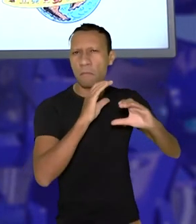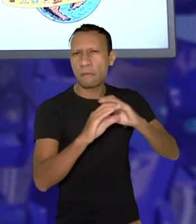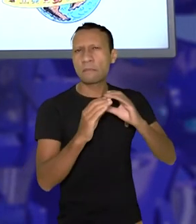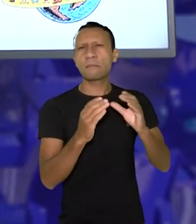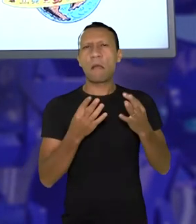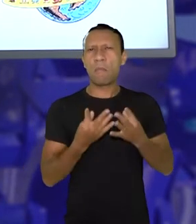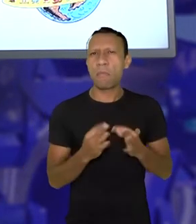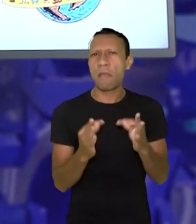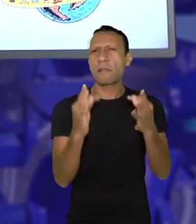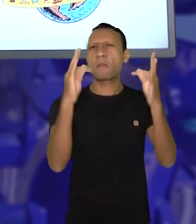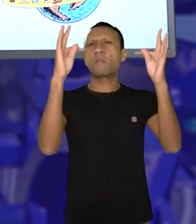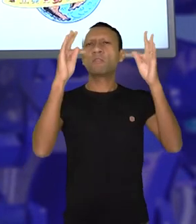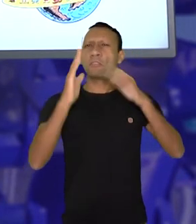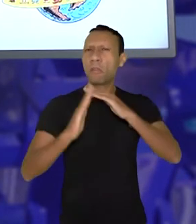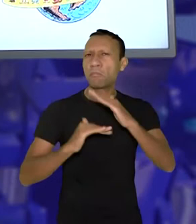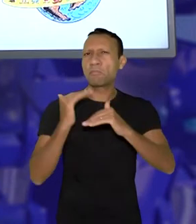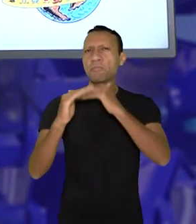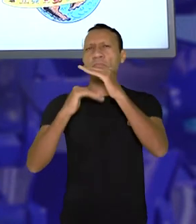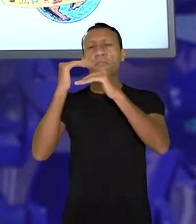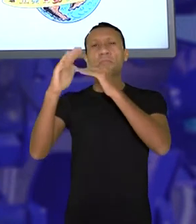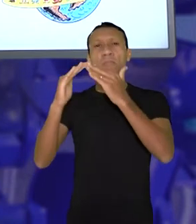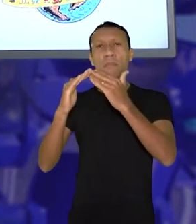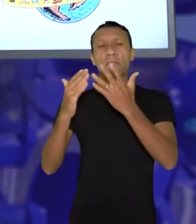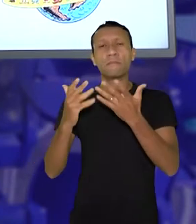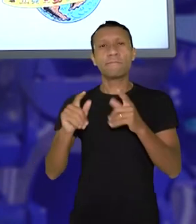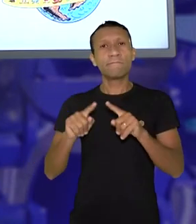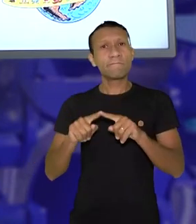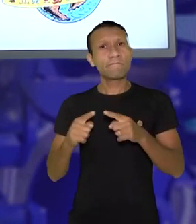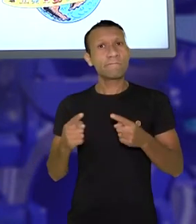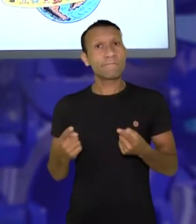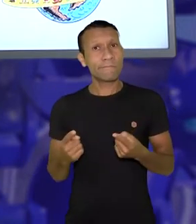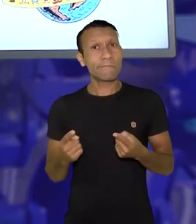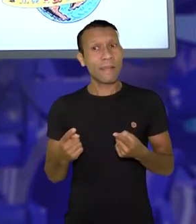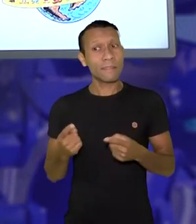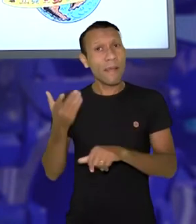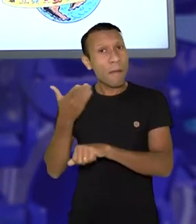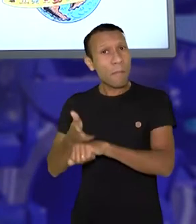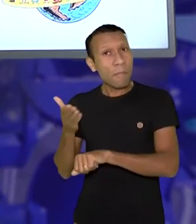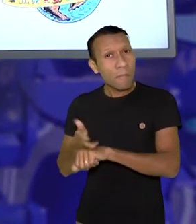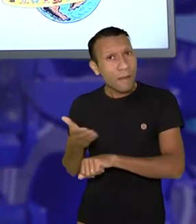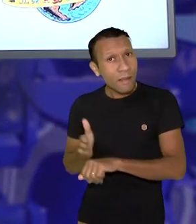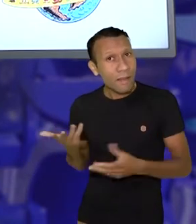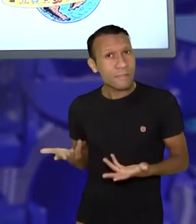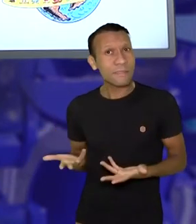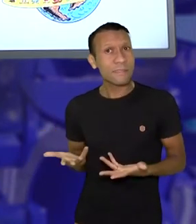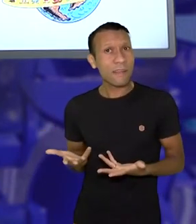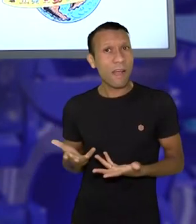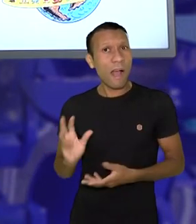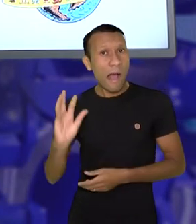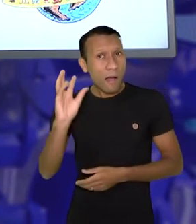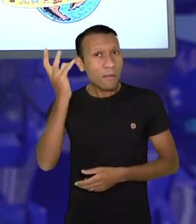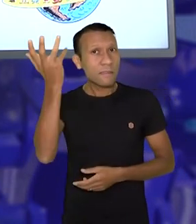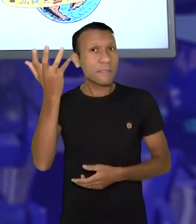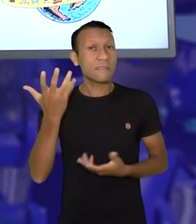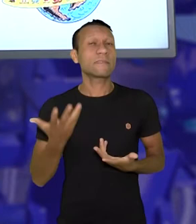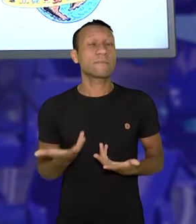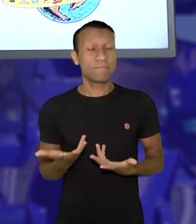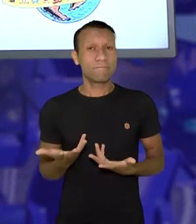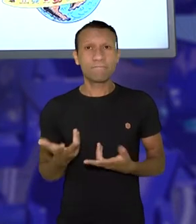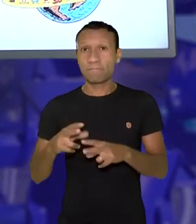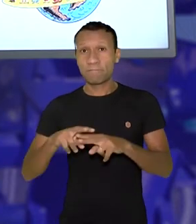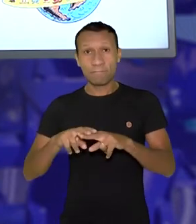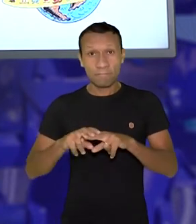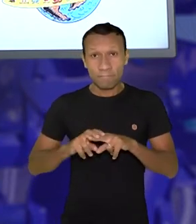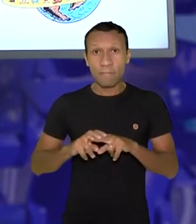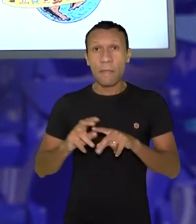acesso à informação, a avanço dos meios de transporte e comunicação, quando na prática isso nem sempre ocorre, né? E